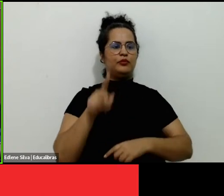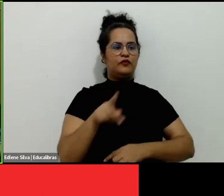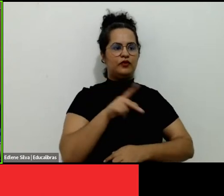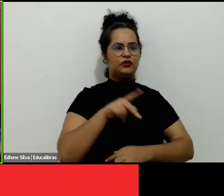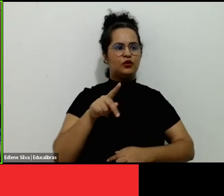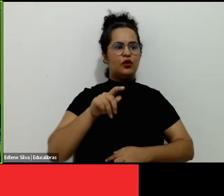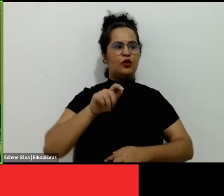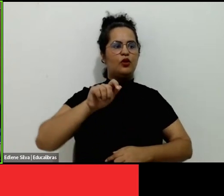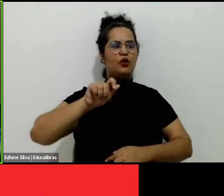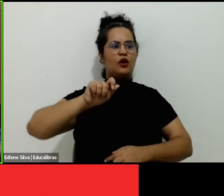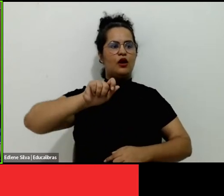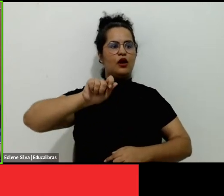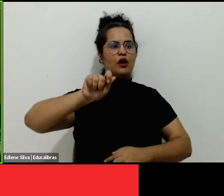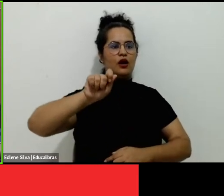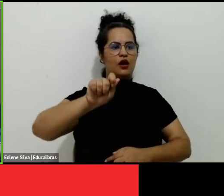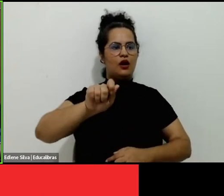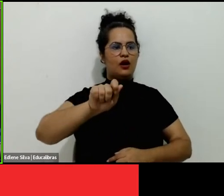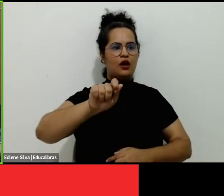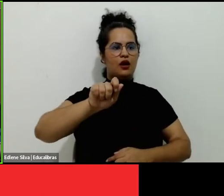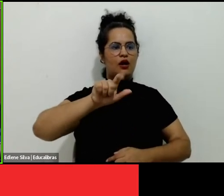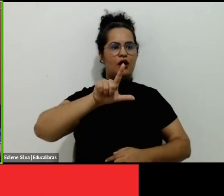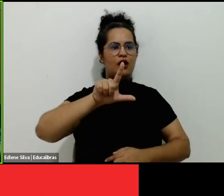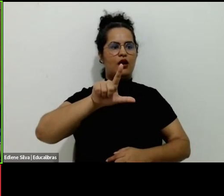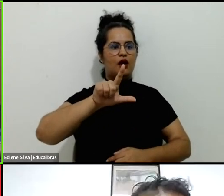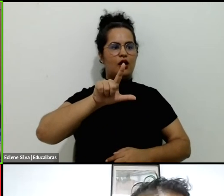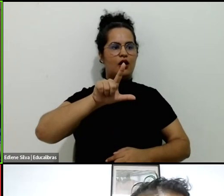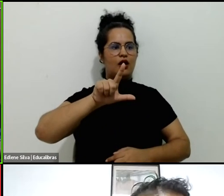Mundial do Lazer representando a América Latina.